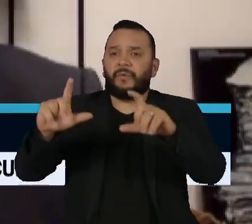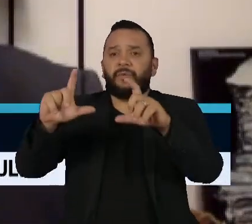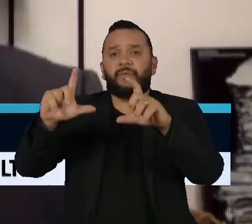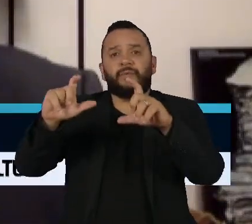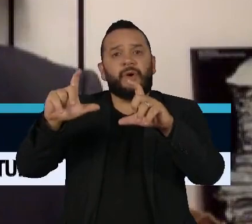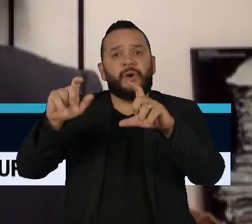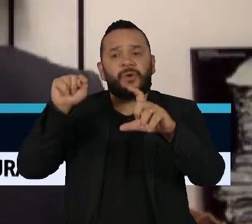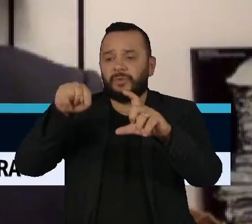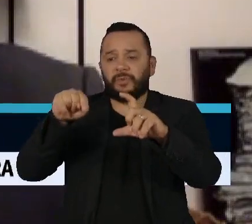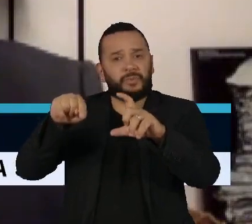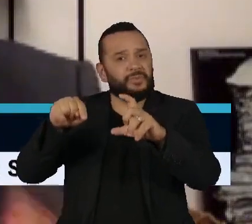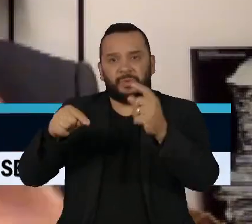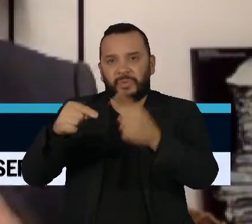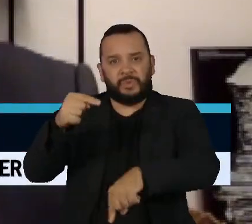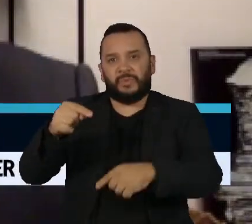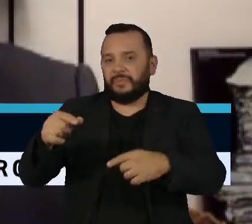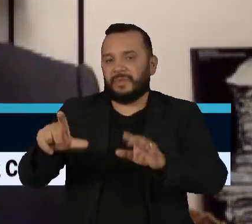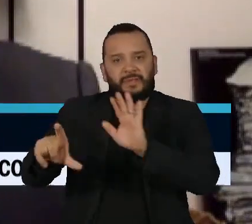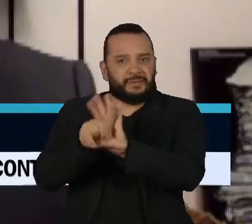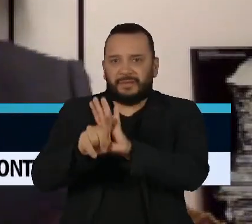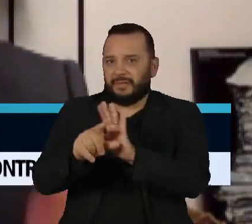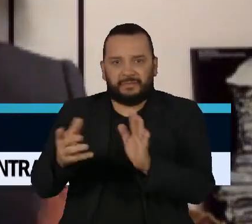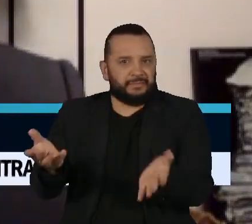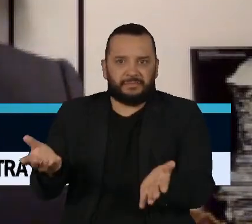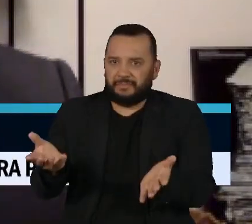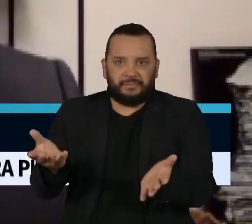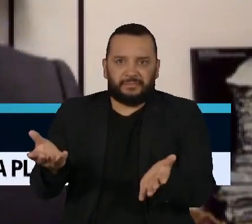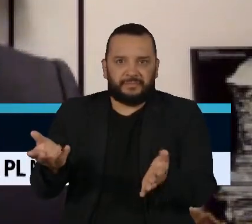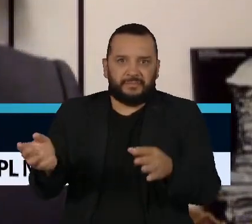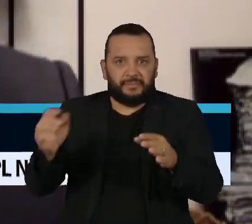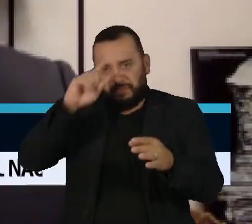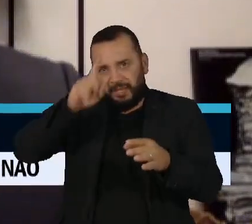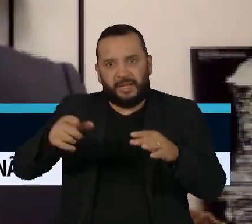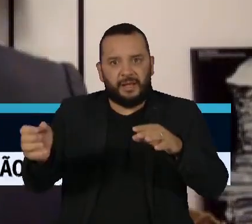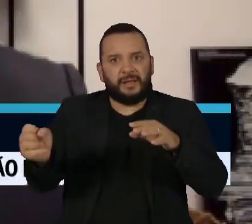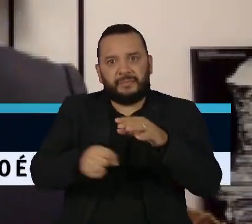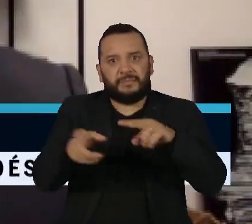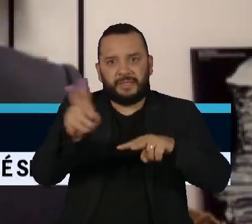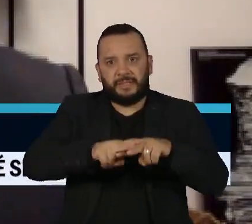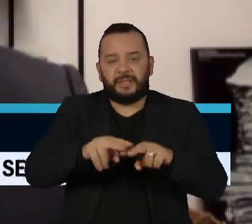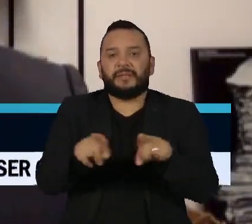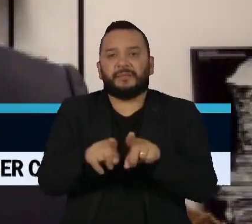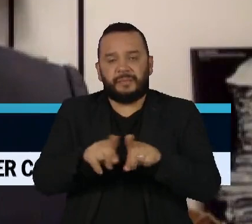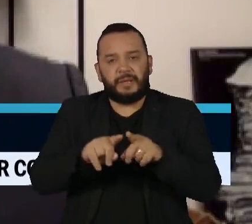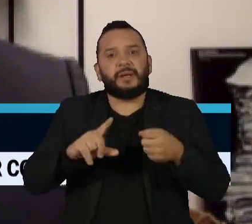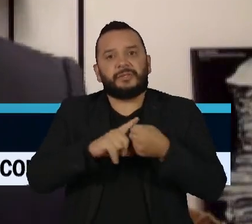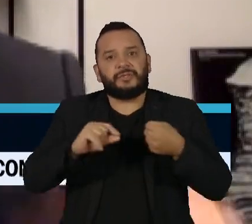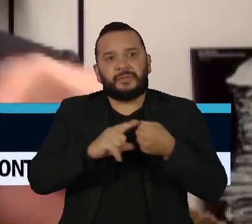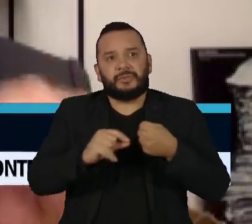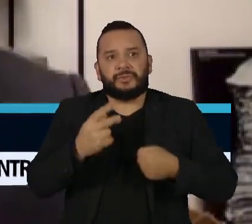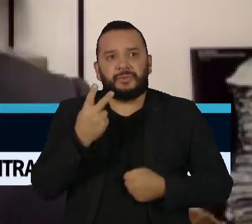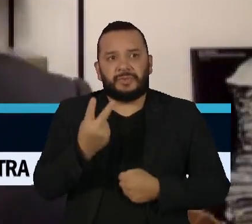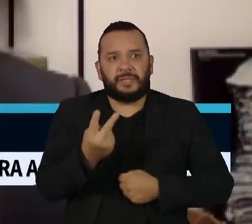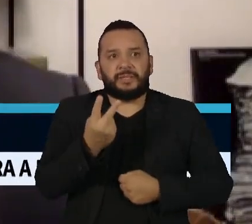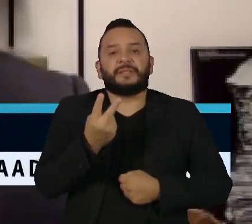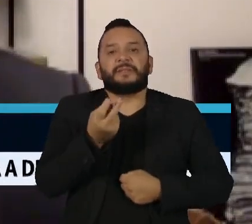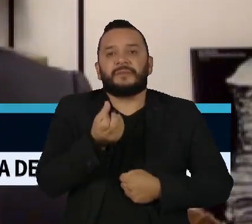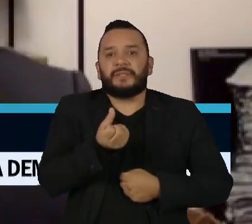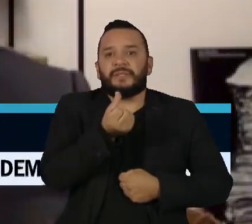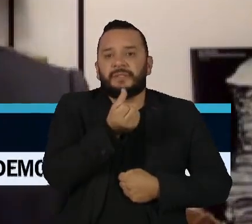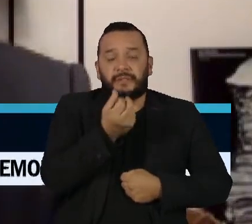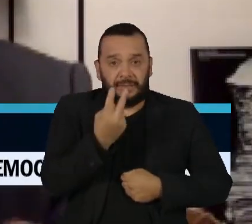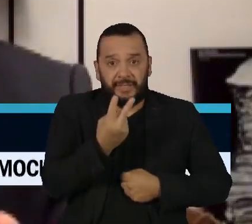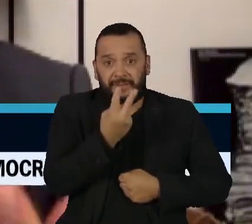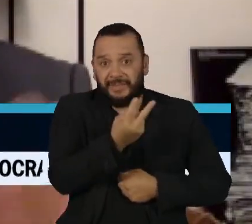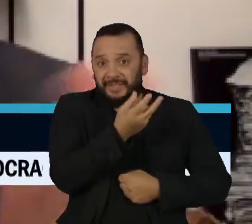que não tem previsão legal. O segundo é utilizar esse artigo 226 do Código de Processo Penal, que é uma exigência,